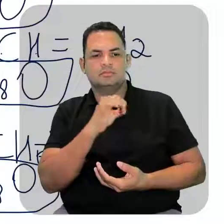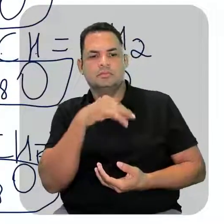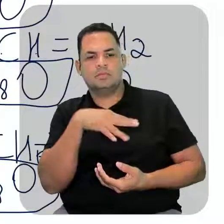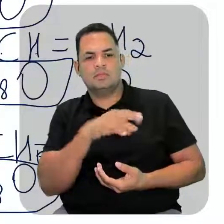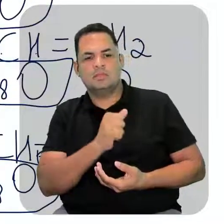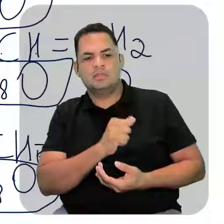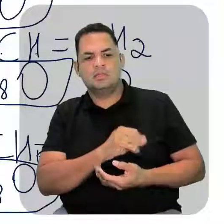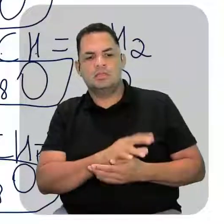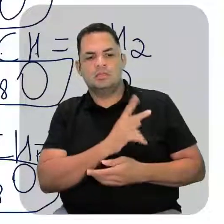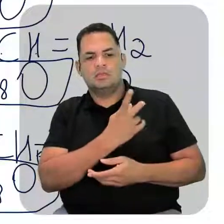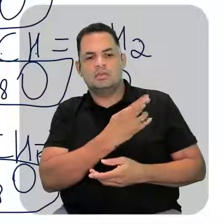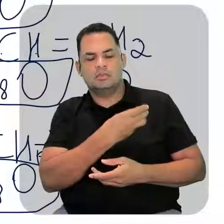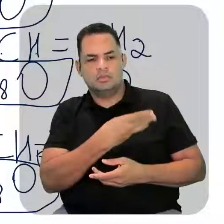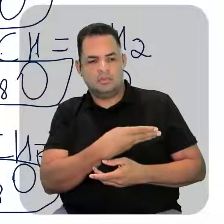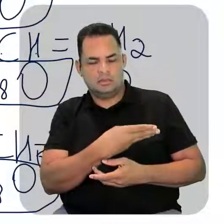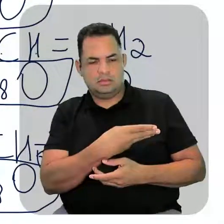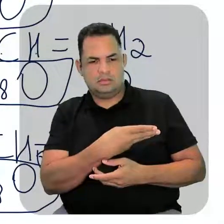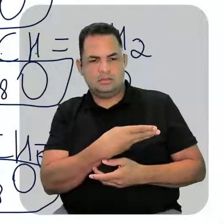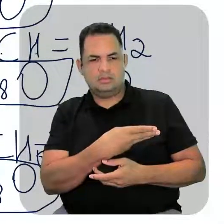Aqui, H3.